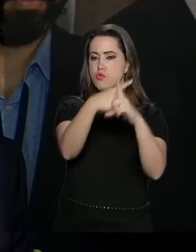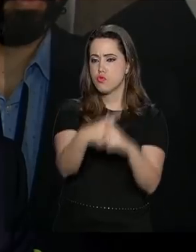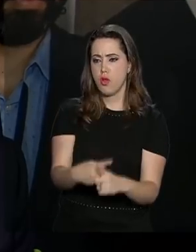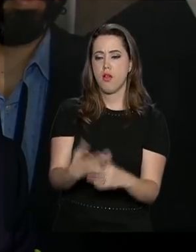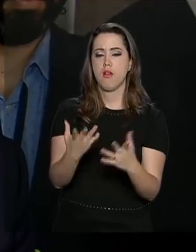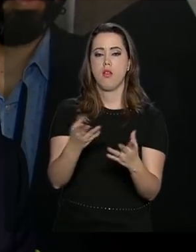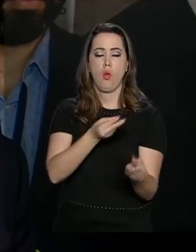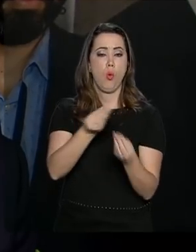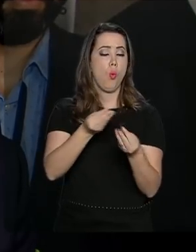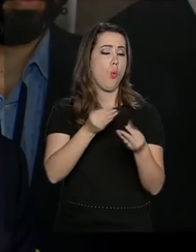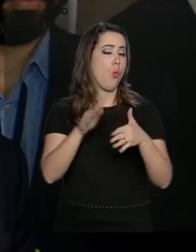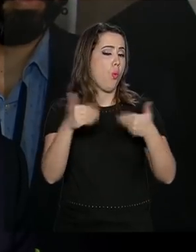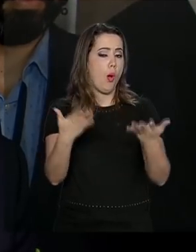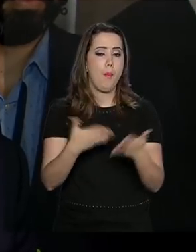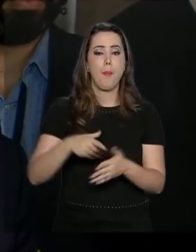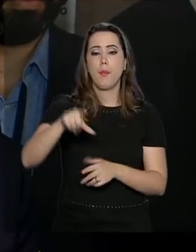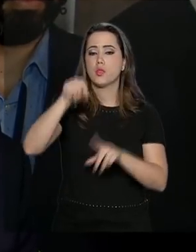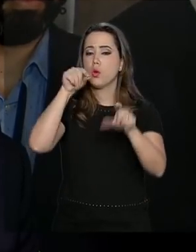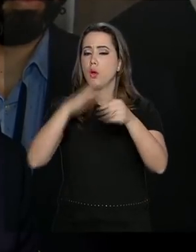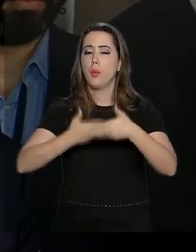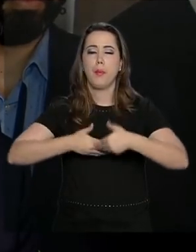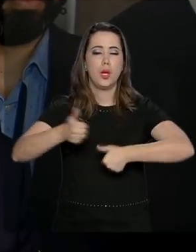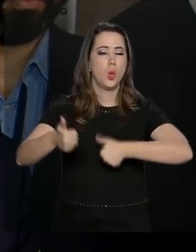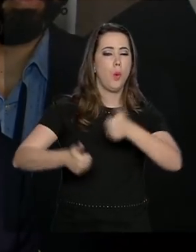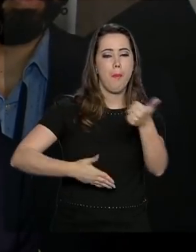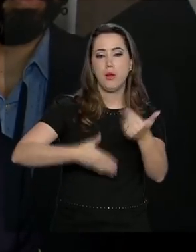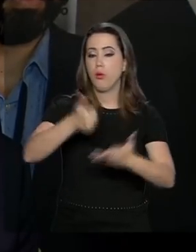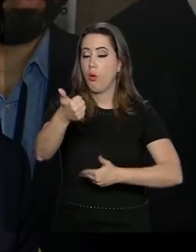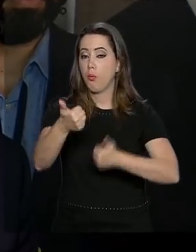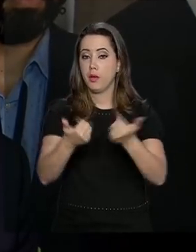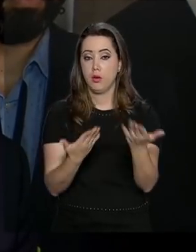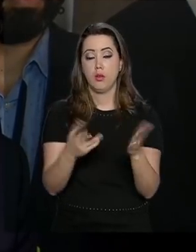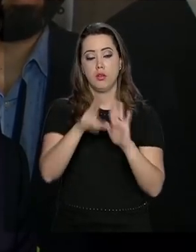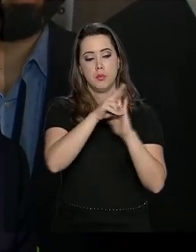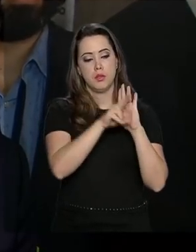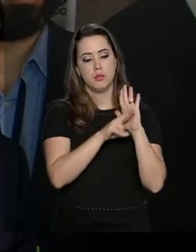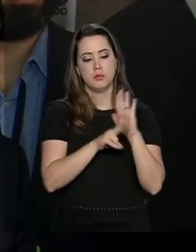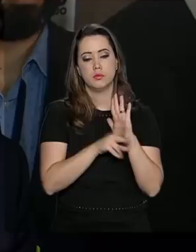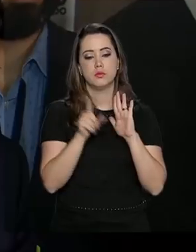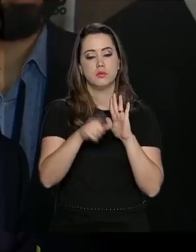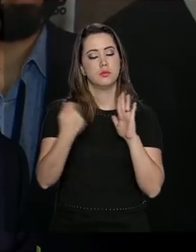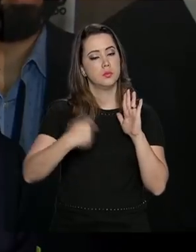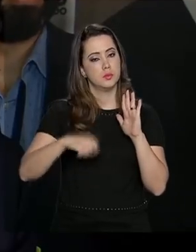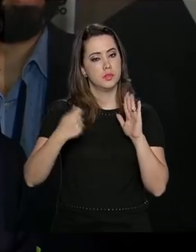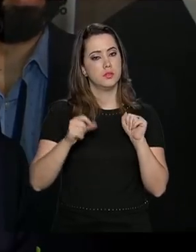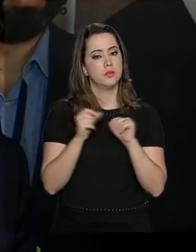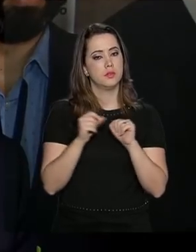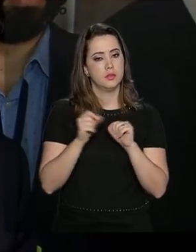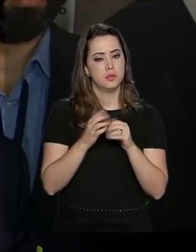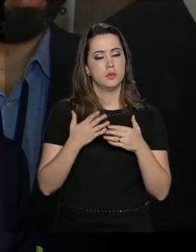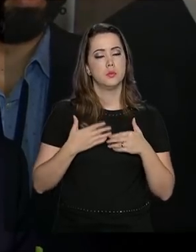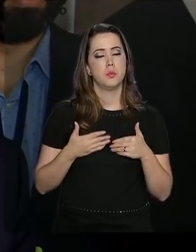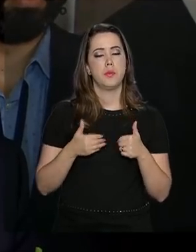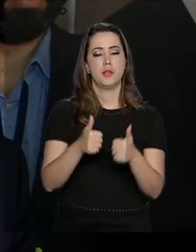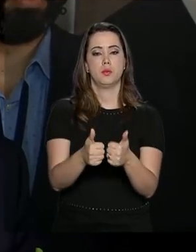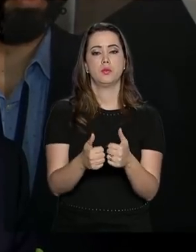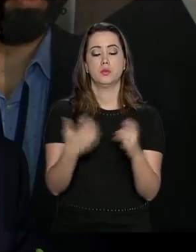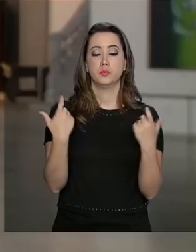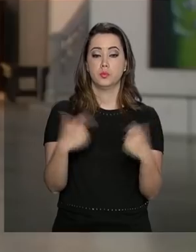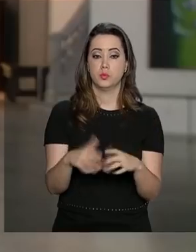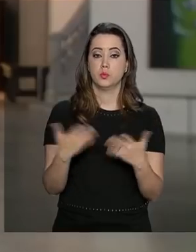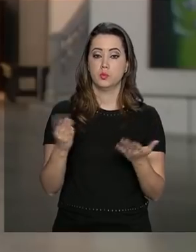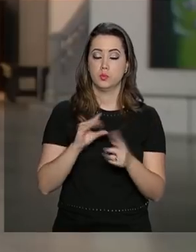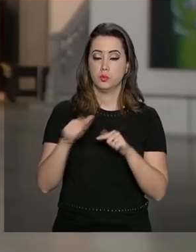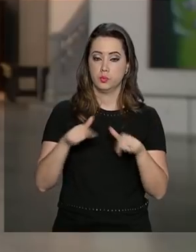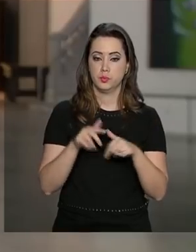e também para editar padrões de referência nas reformas que fizeram necessárias para melhorar o ambiente de